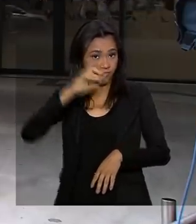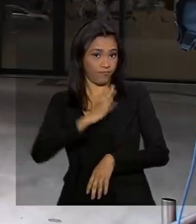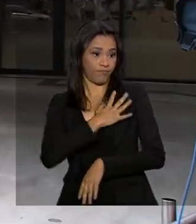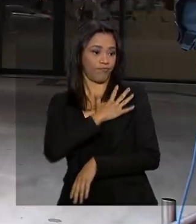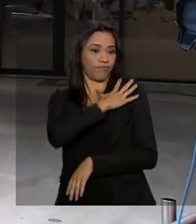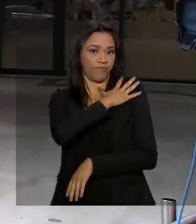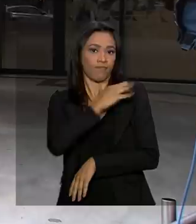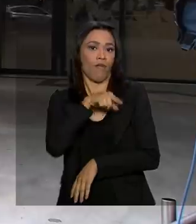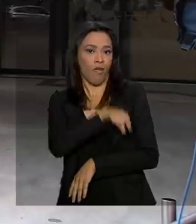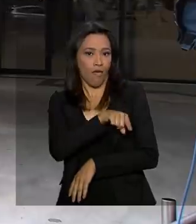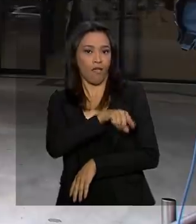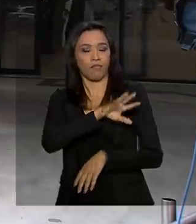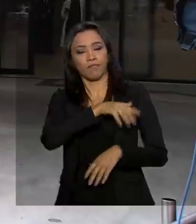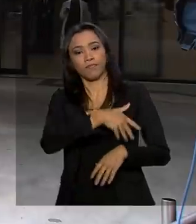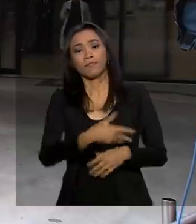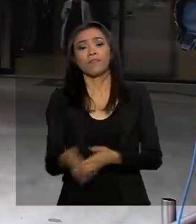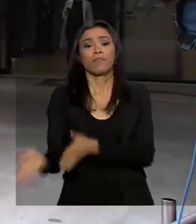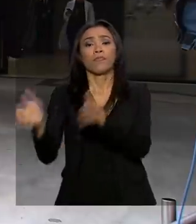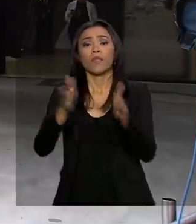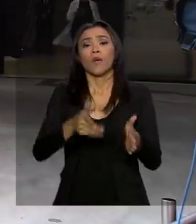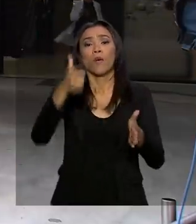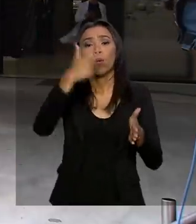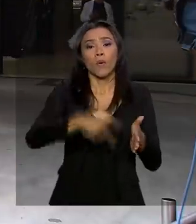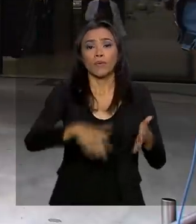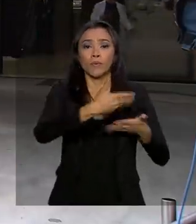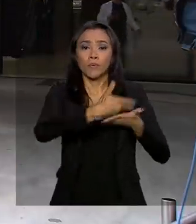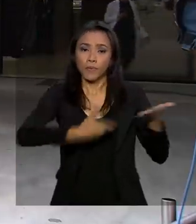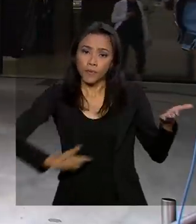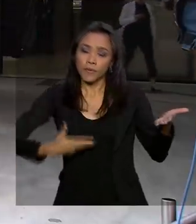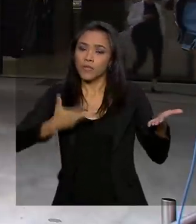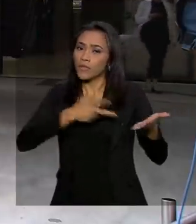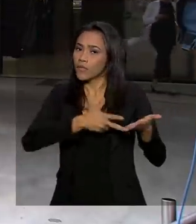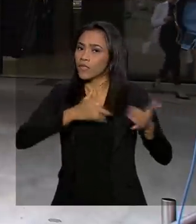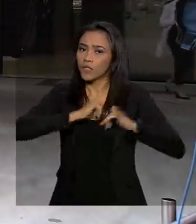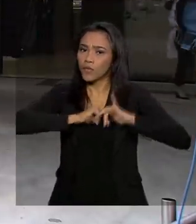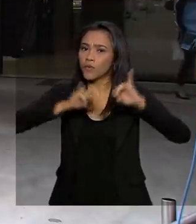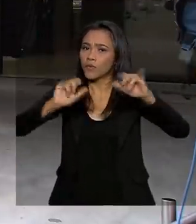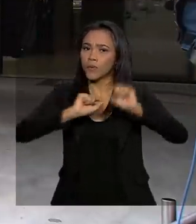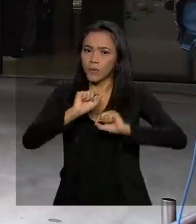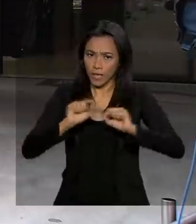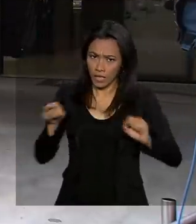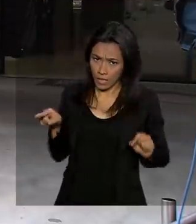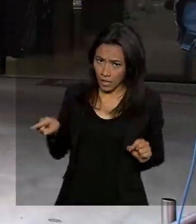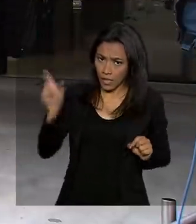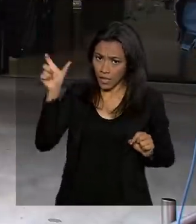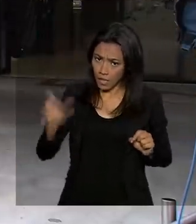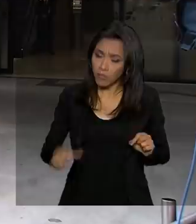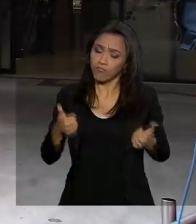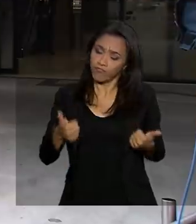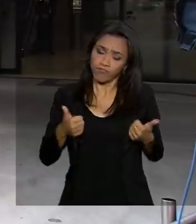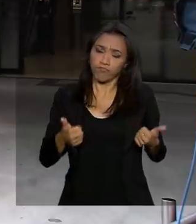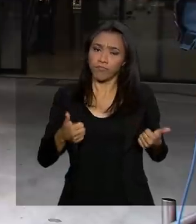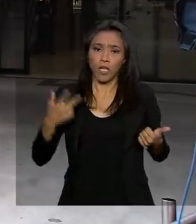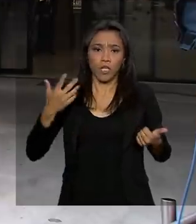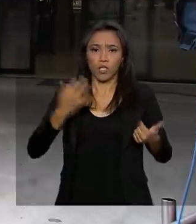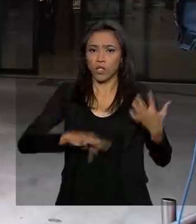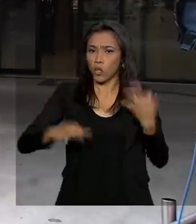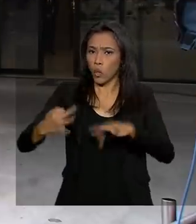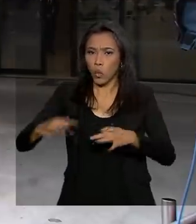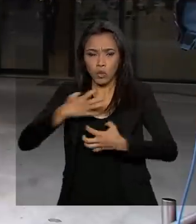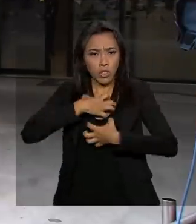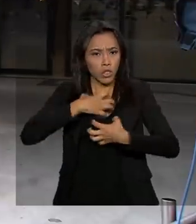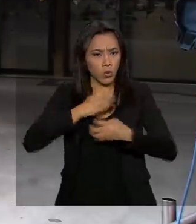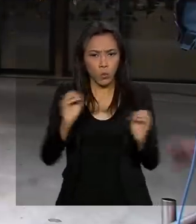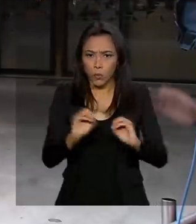divulgado aqui pelo Hospital Vila Nova Estar informa que o presidente tem evolução clínica favorável, segue sem dor, sem